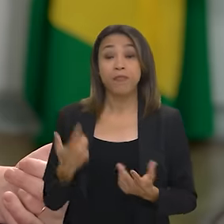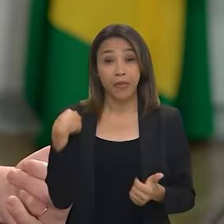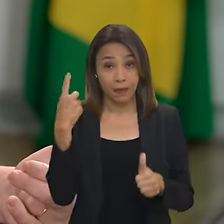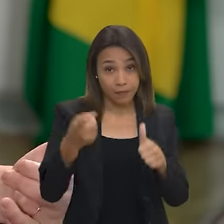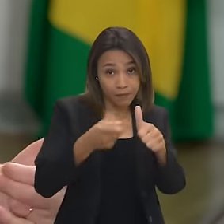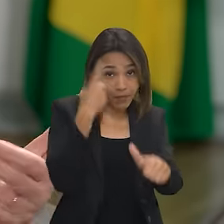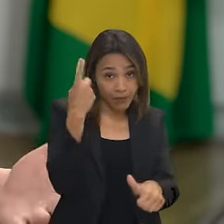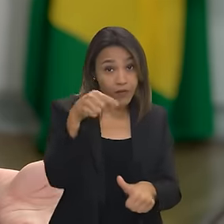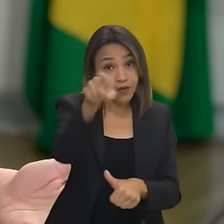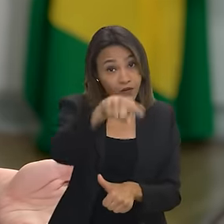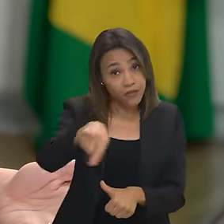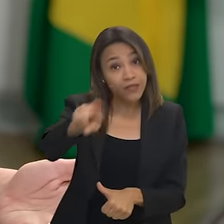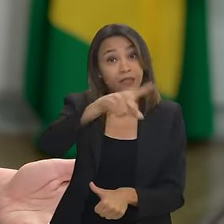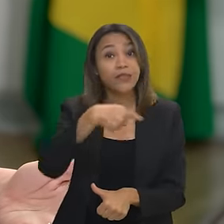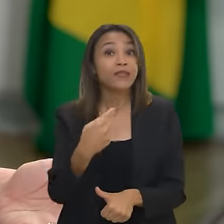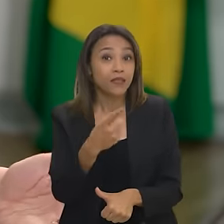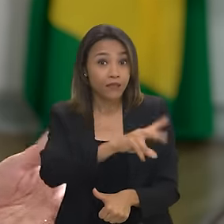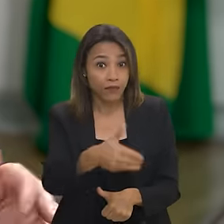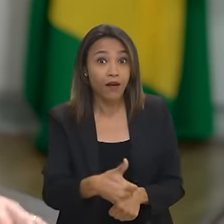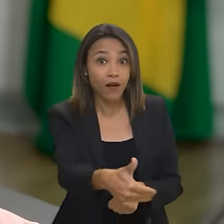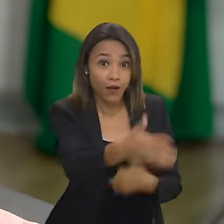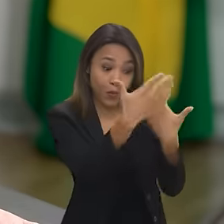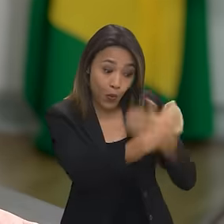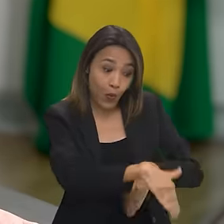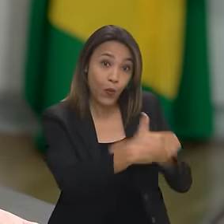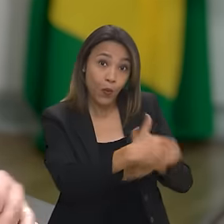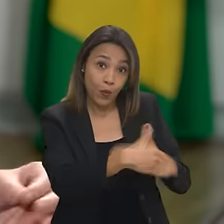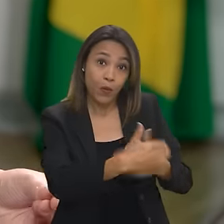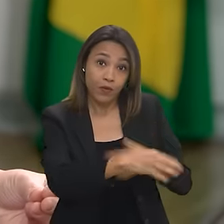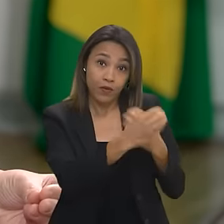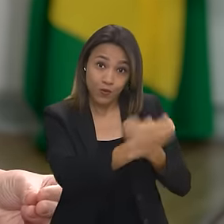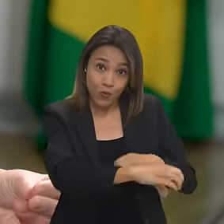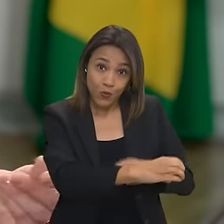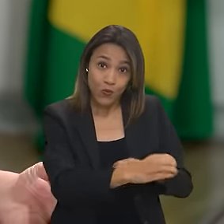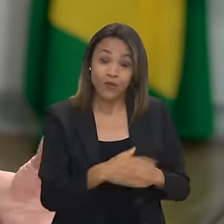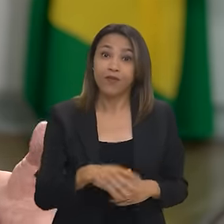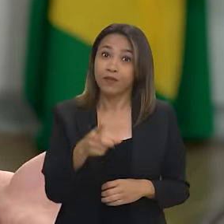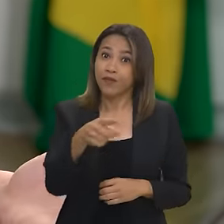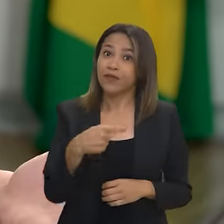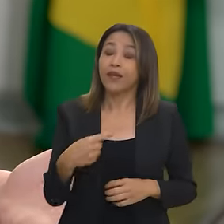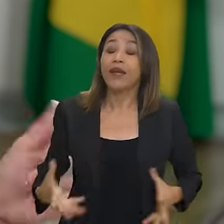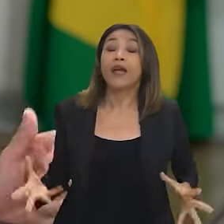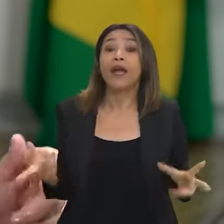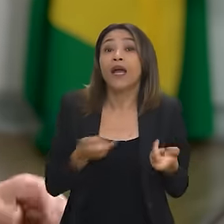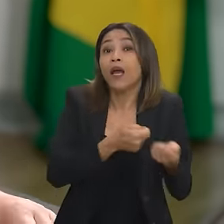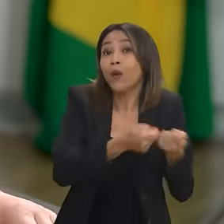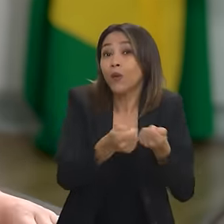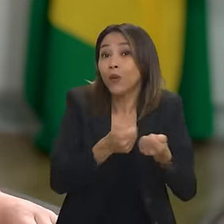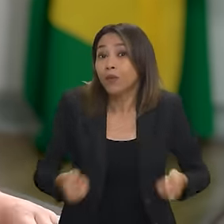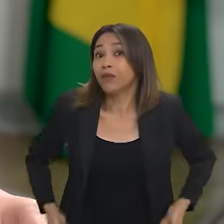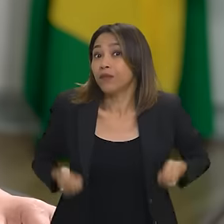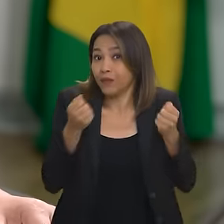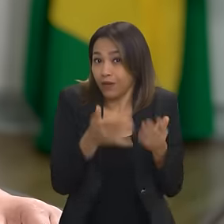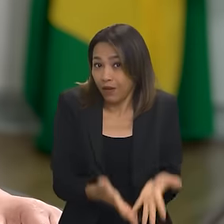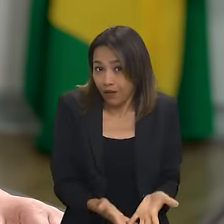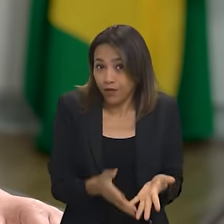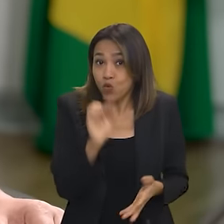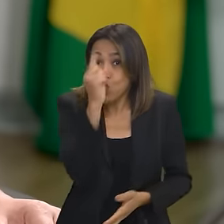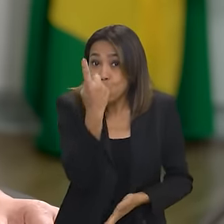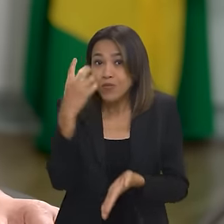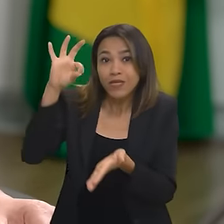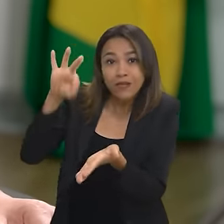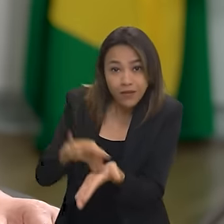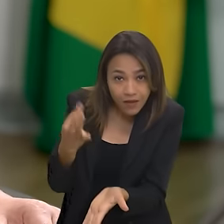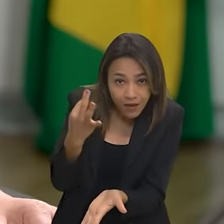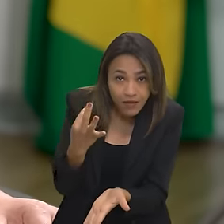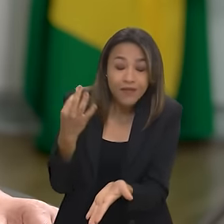Em primeiro lugar, para quem está prestando o concurso, ele tem um ganho até que a gente chama de custo. Porque você, com uma inscrição,